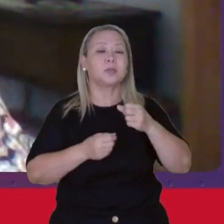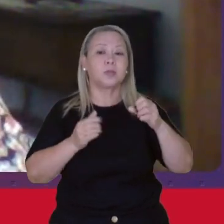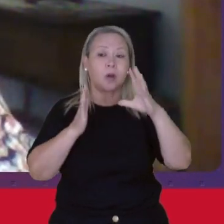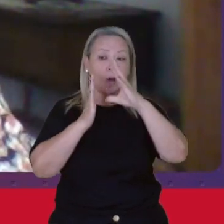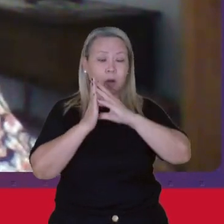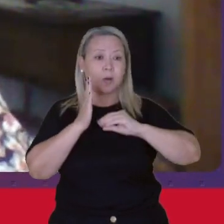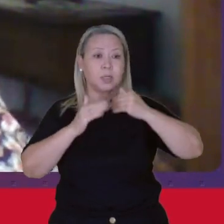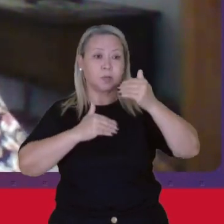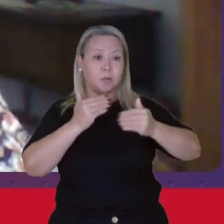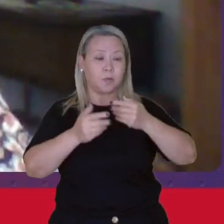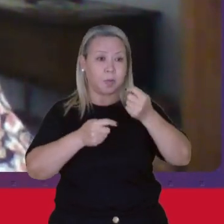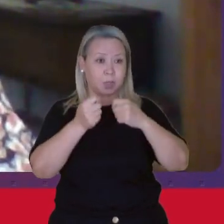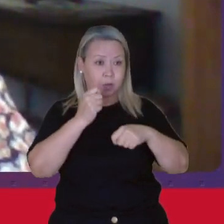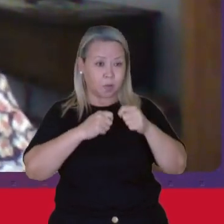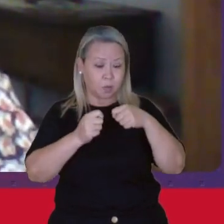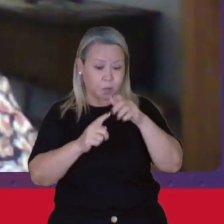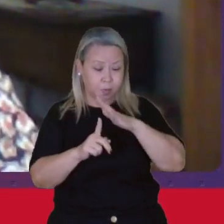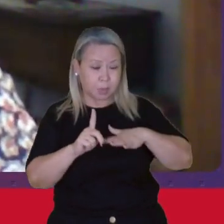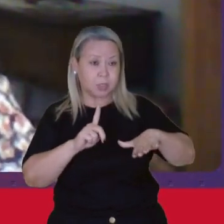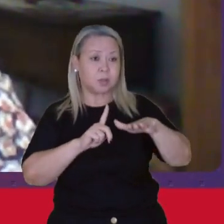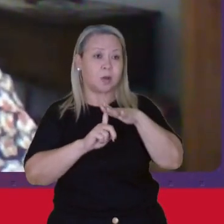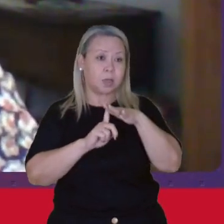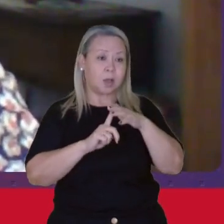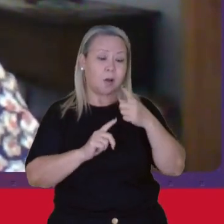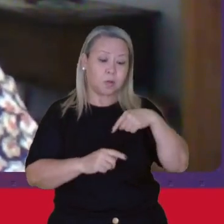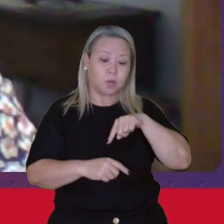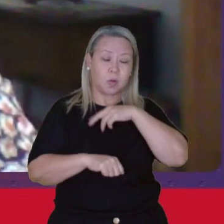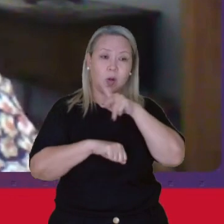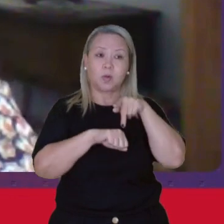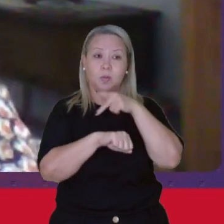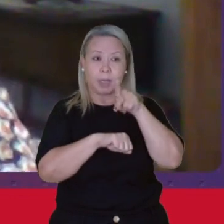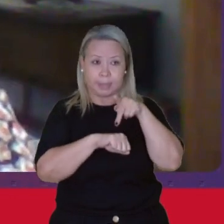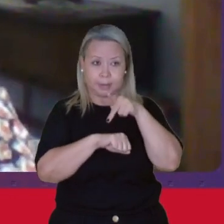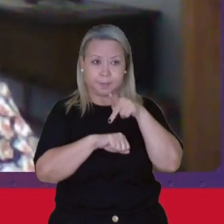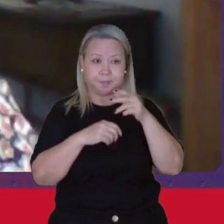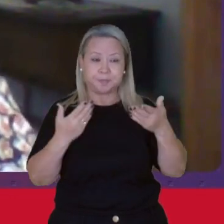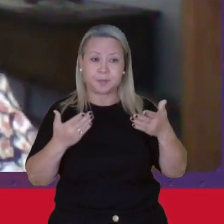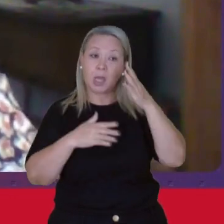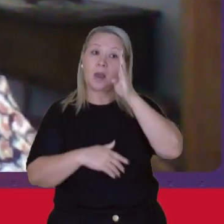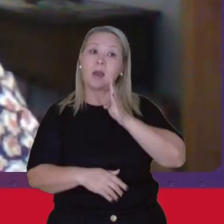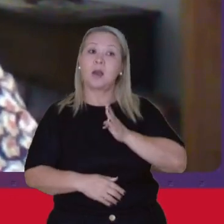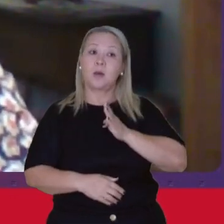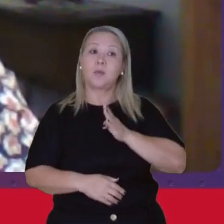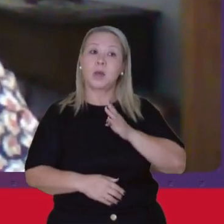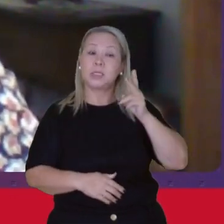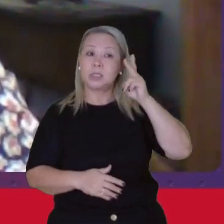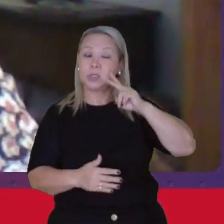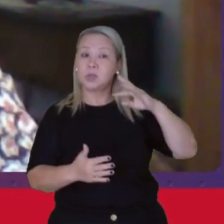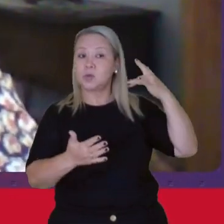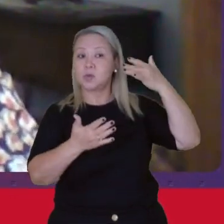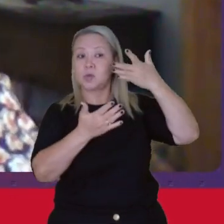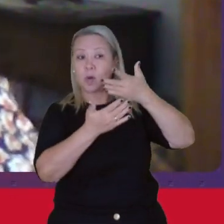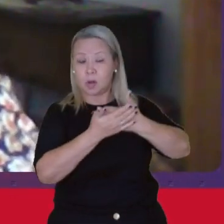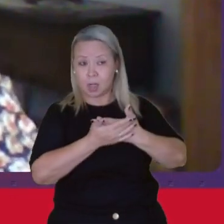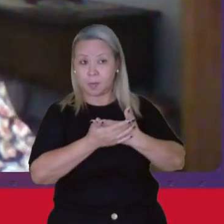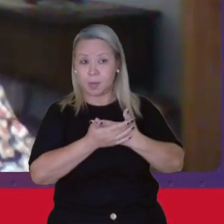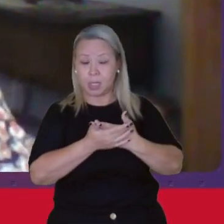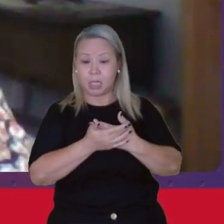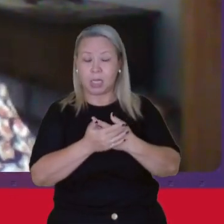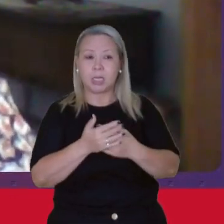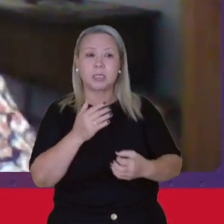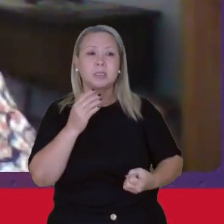desenvolvimento econômico e social Do nosso país O Brasil, historicamente, se